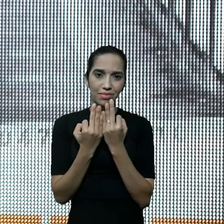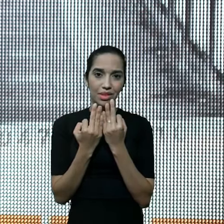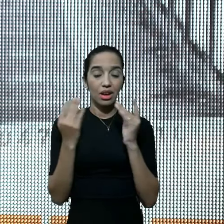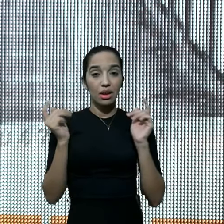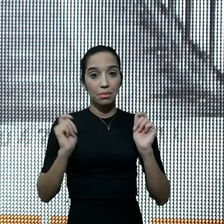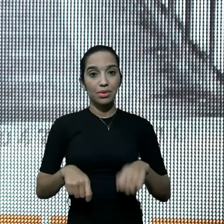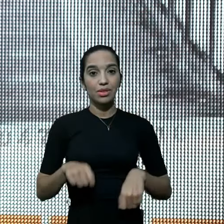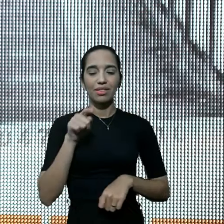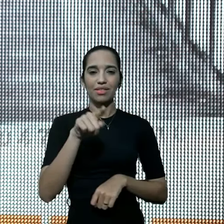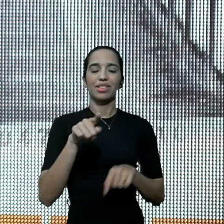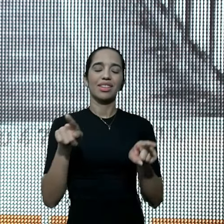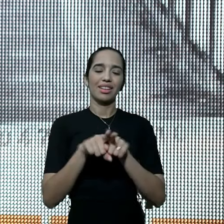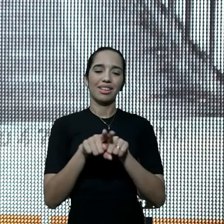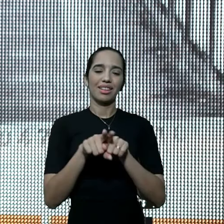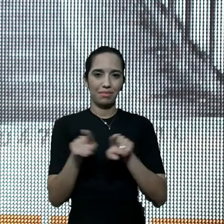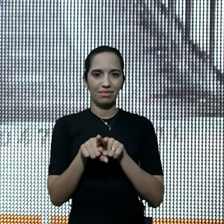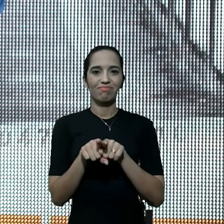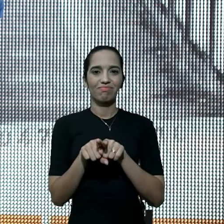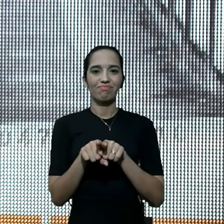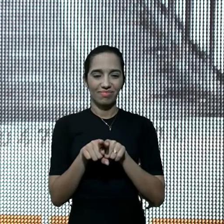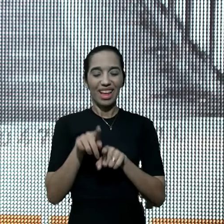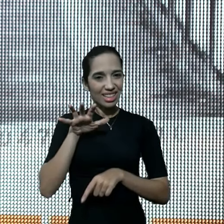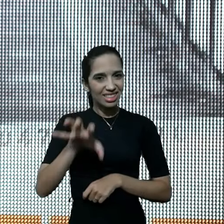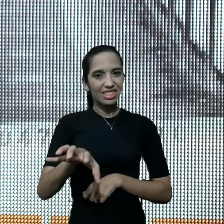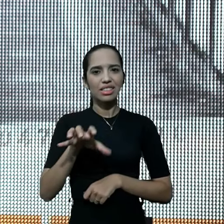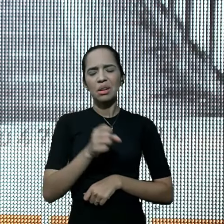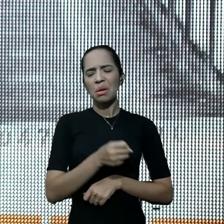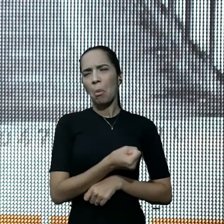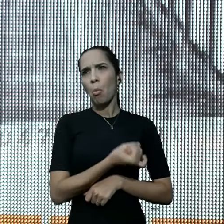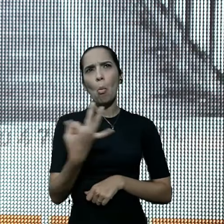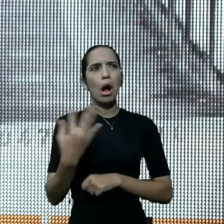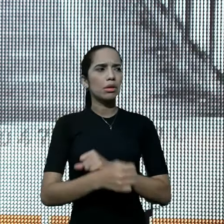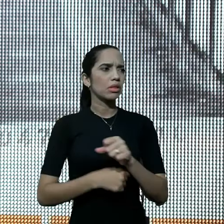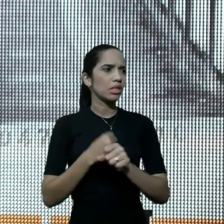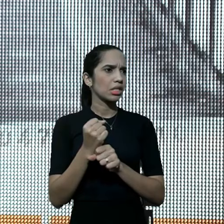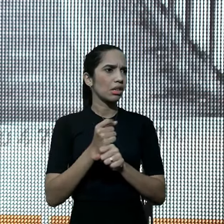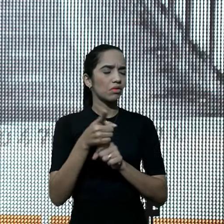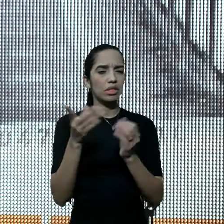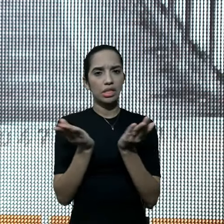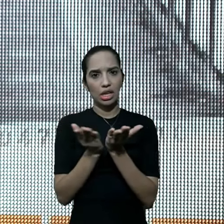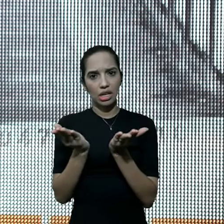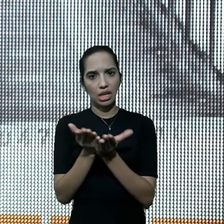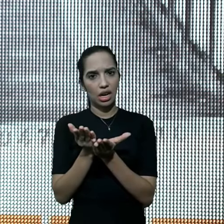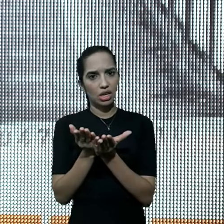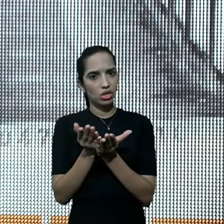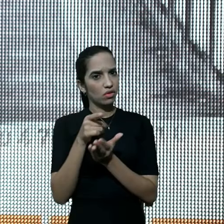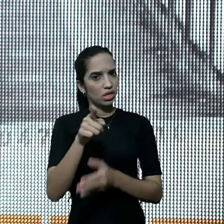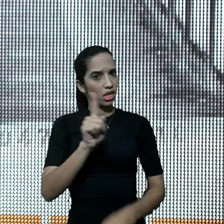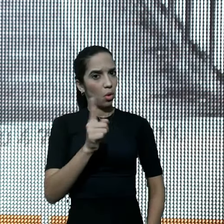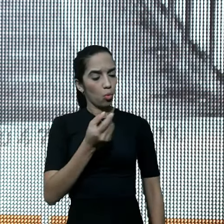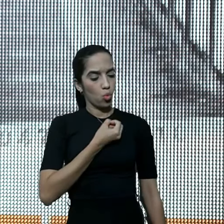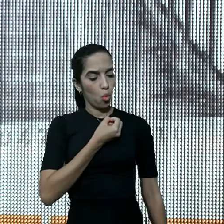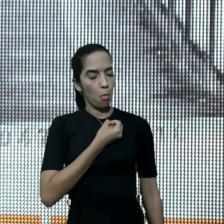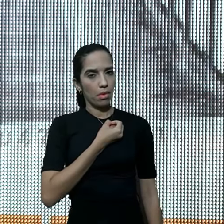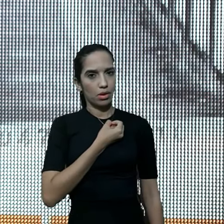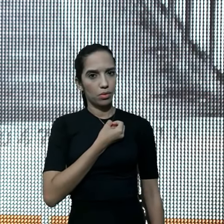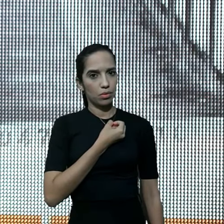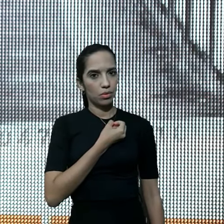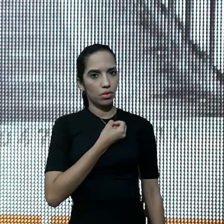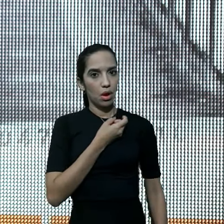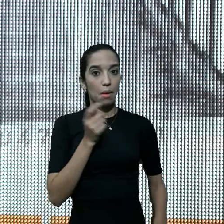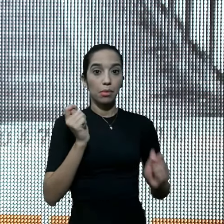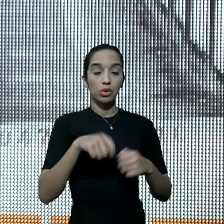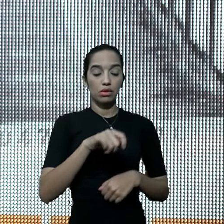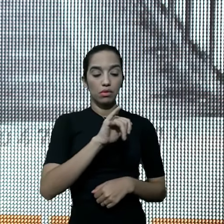talvez você esteja aí, e não importa, quantos anos de cristão, você tenha, você não é o número, ainda que o